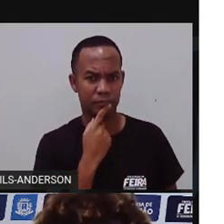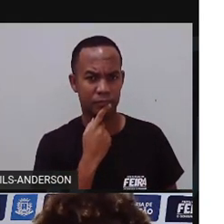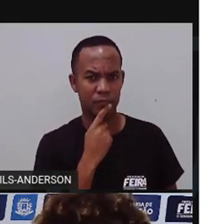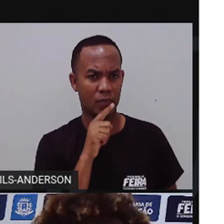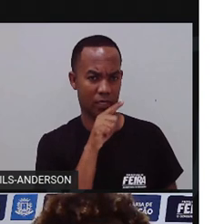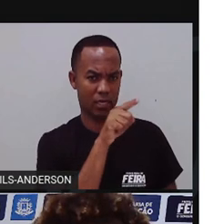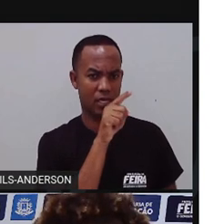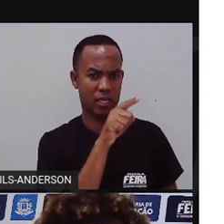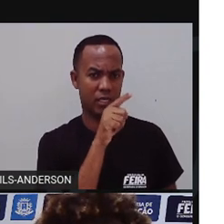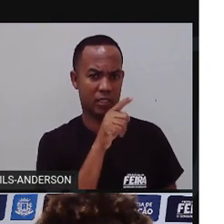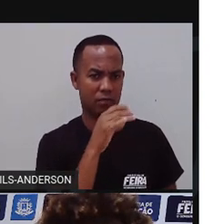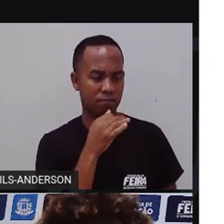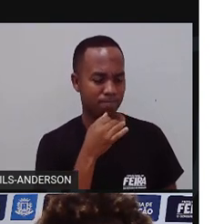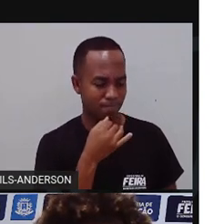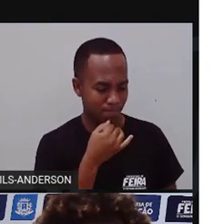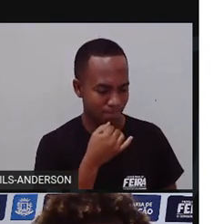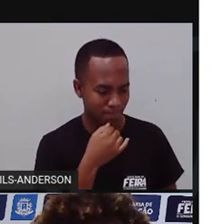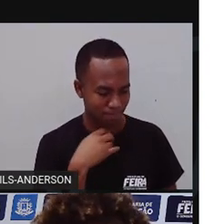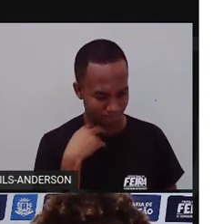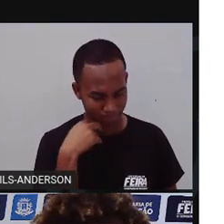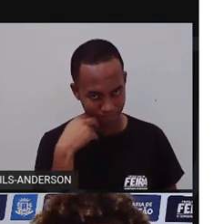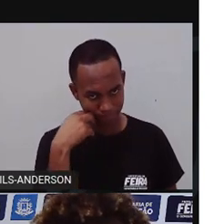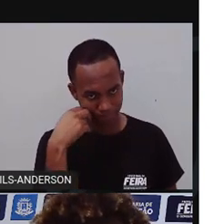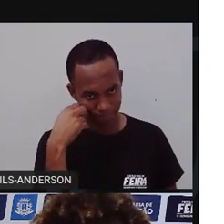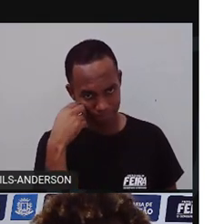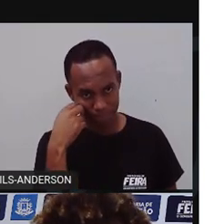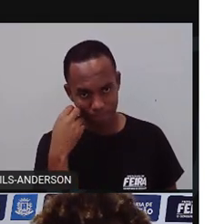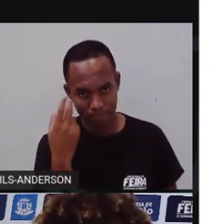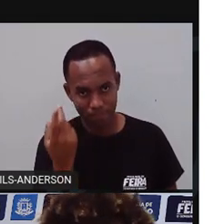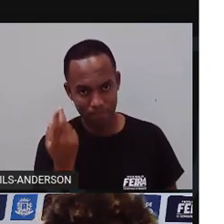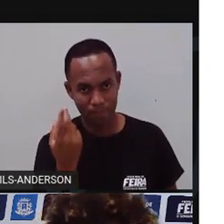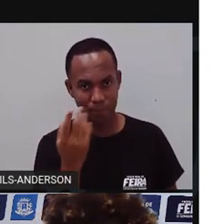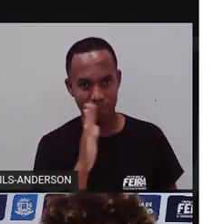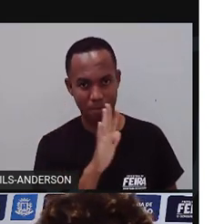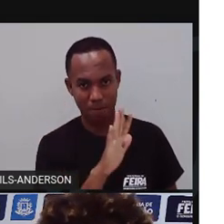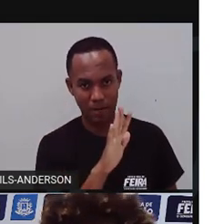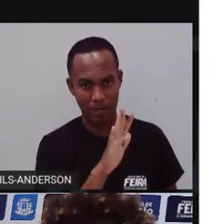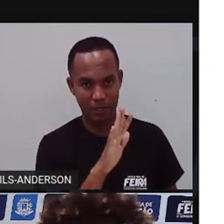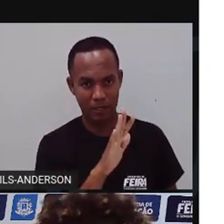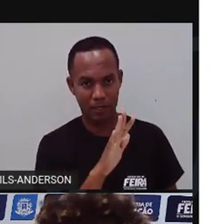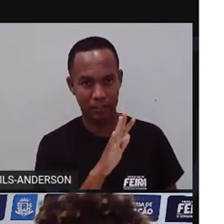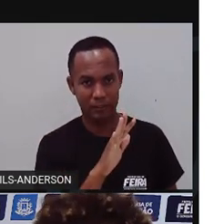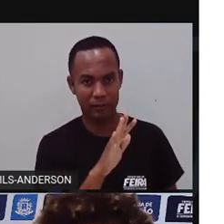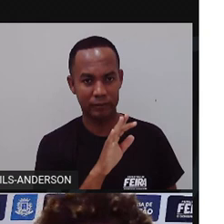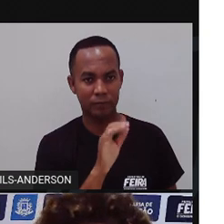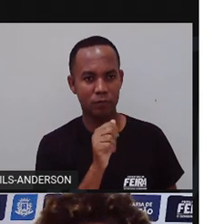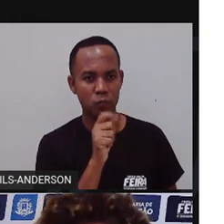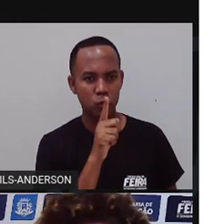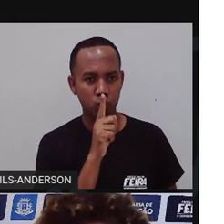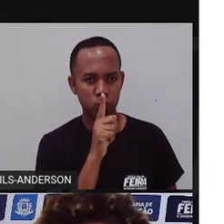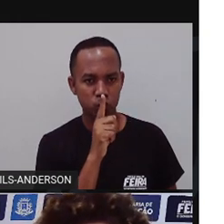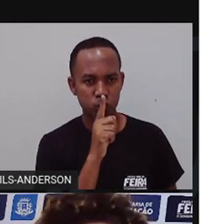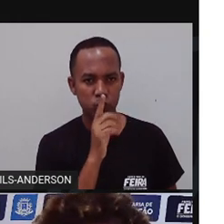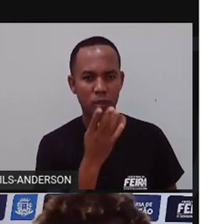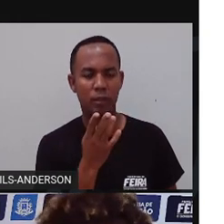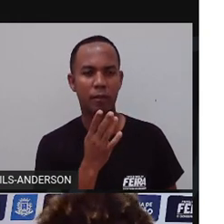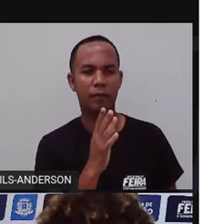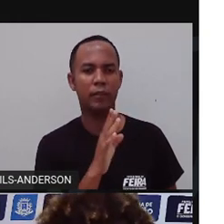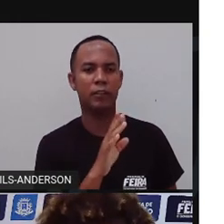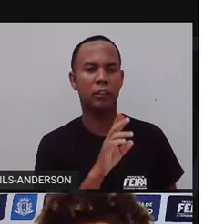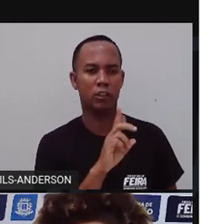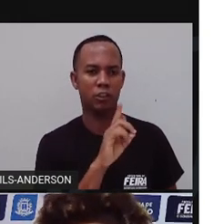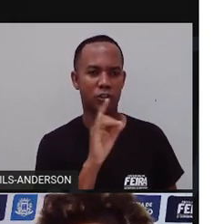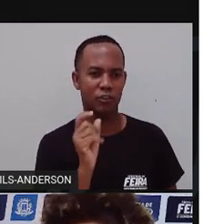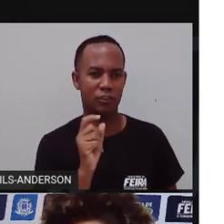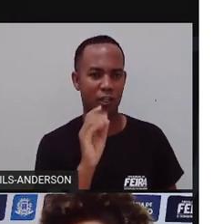Sujis ficou envergonhado com a bronca que levou das crianças. Mas não disse-se nadinha para elas. Naquela